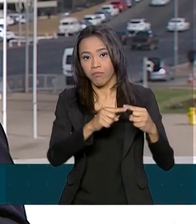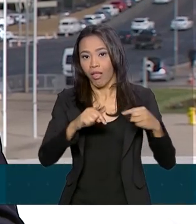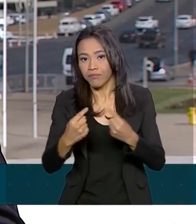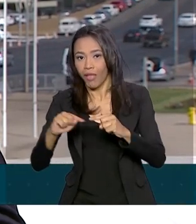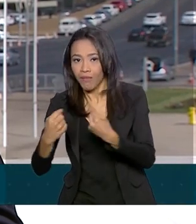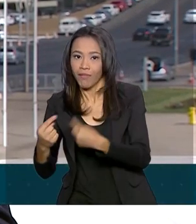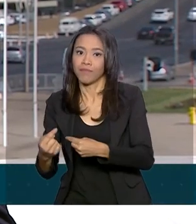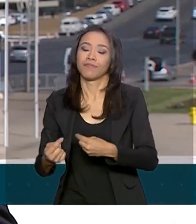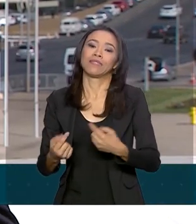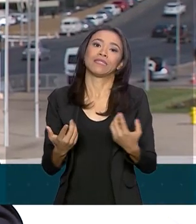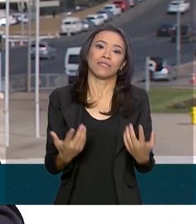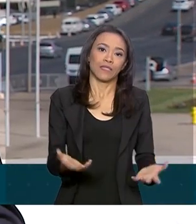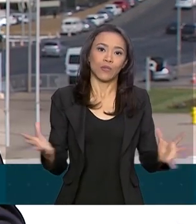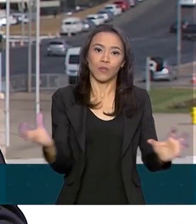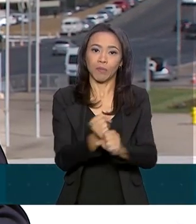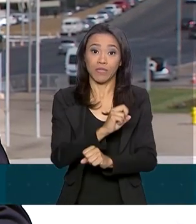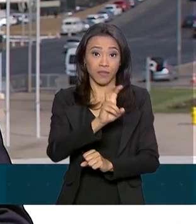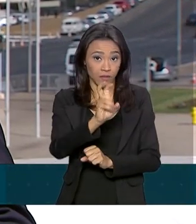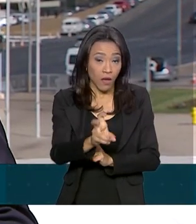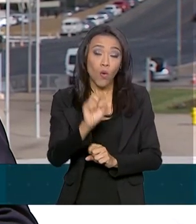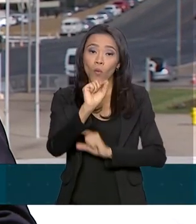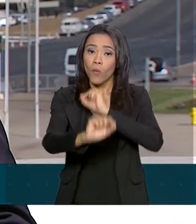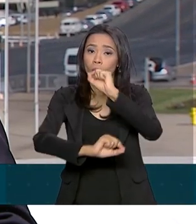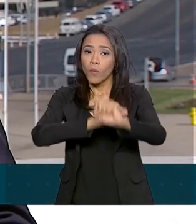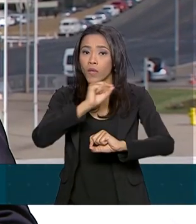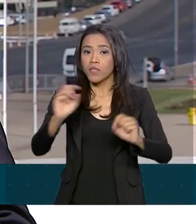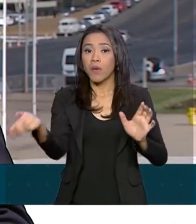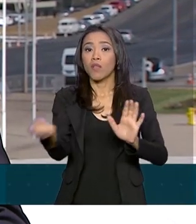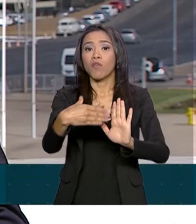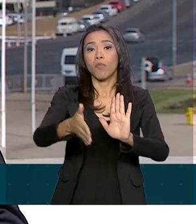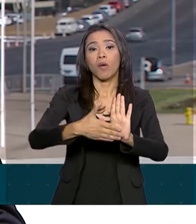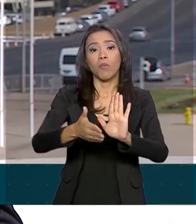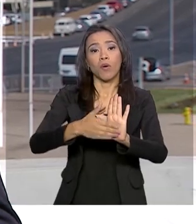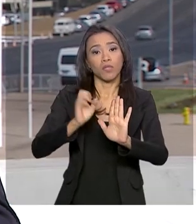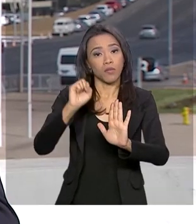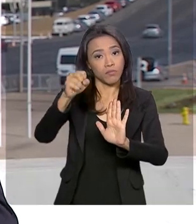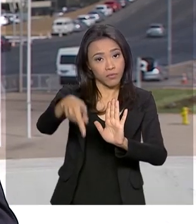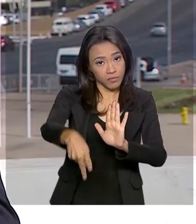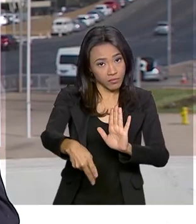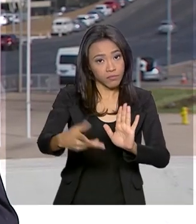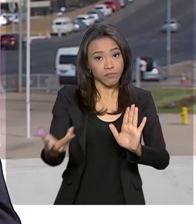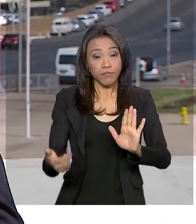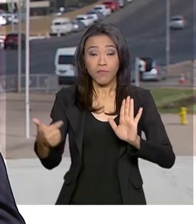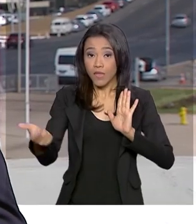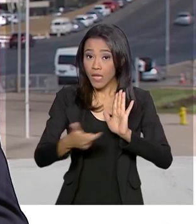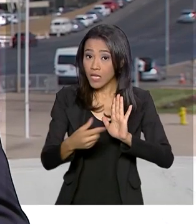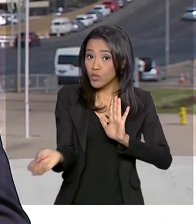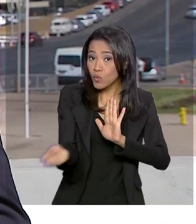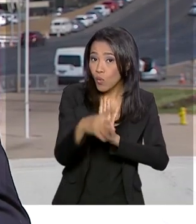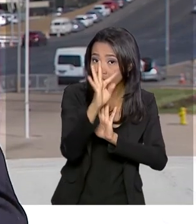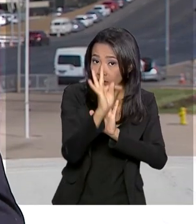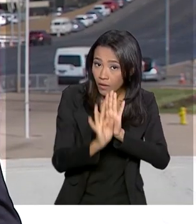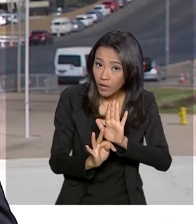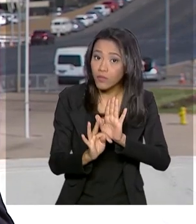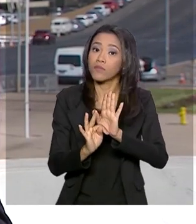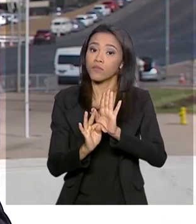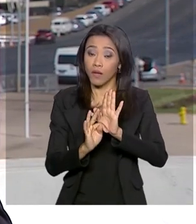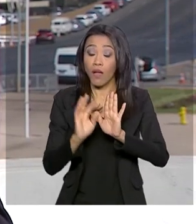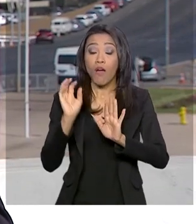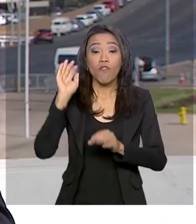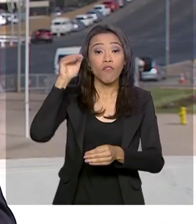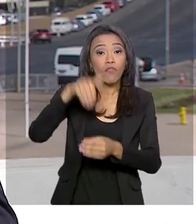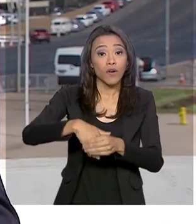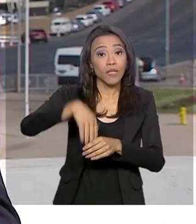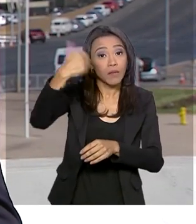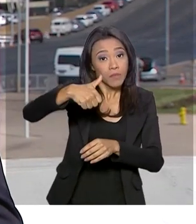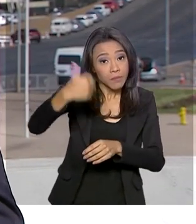cinco no plenário do Senado sobre a nova Previdência. E a expectativa era de que esse novo texto pudesse ser votado em primeiro turno